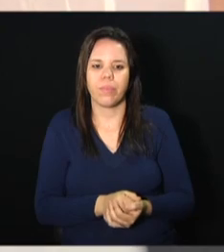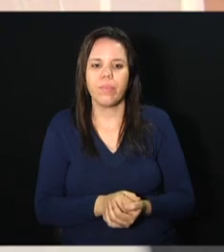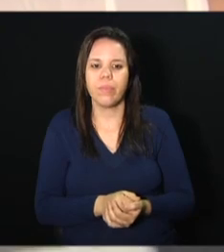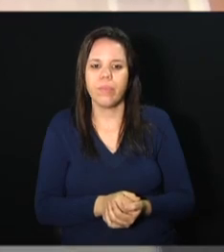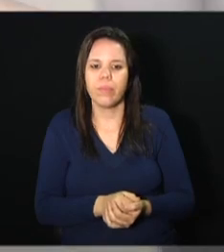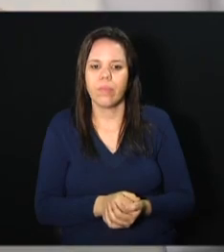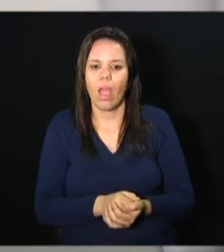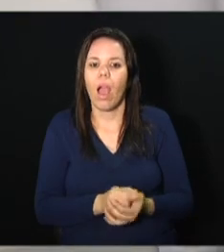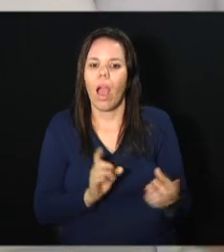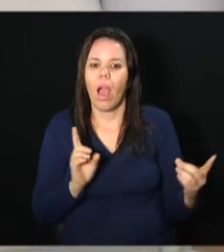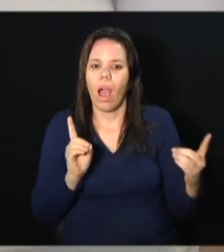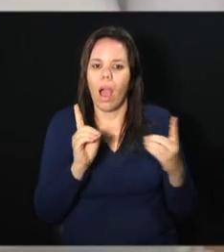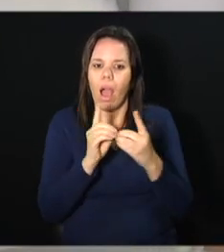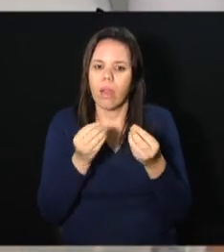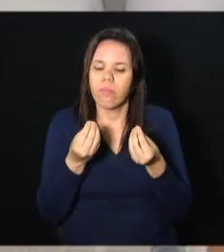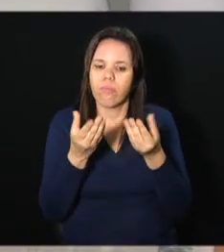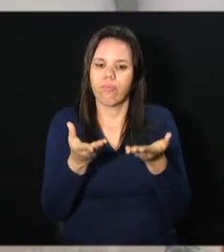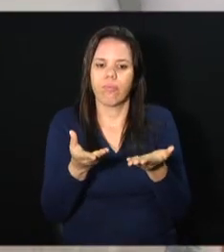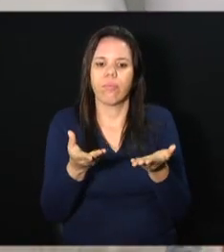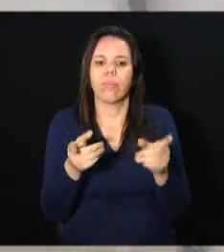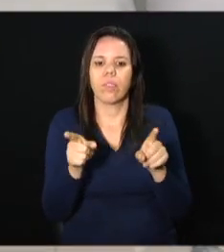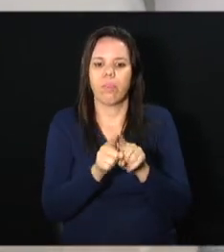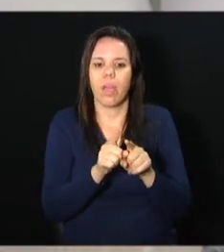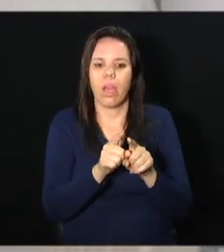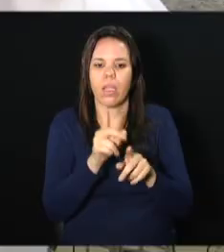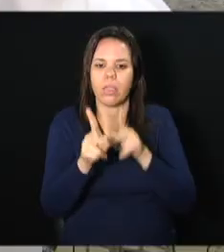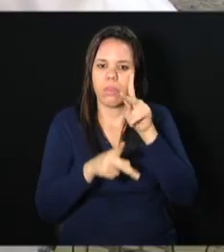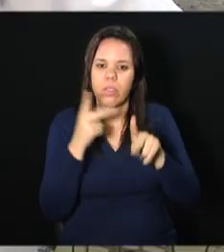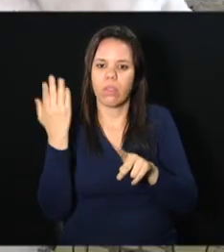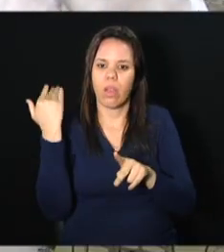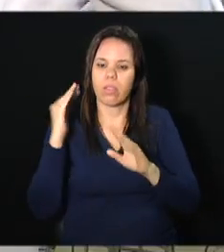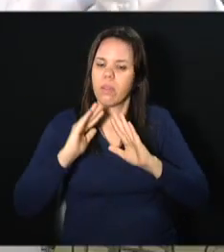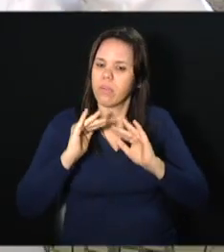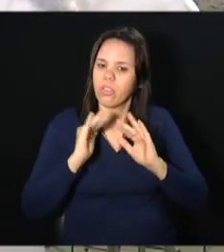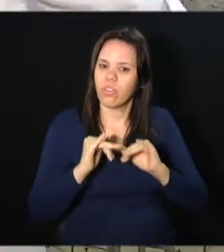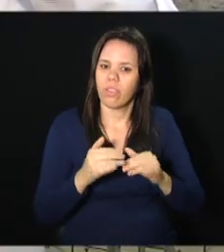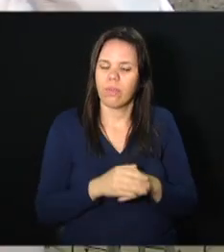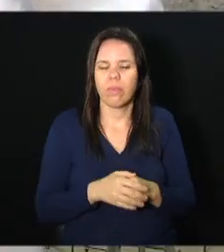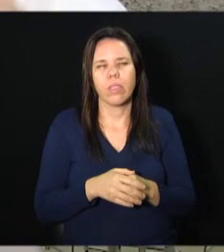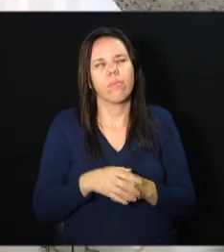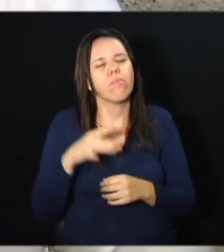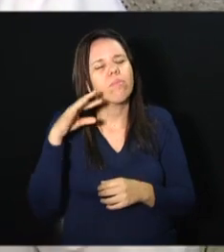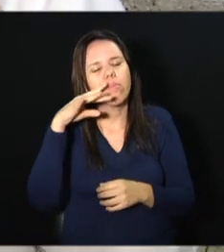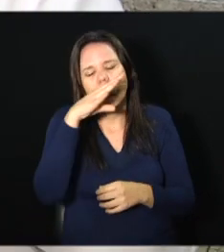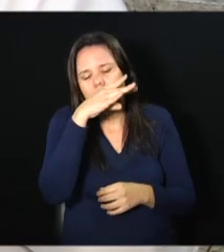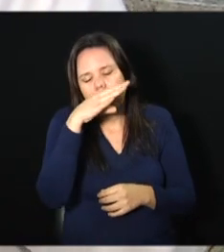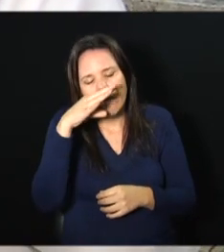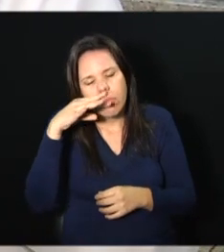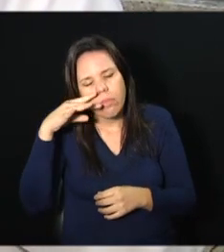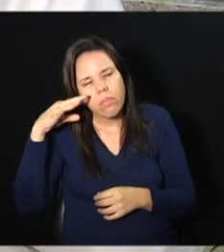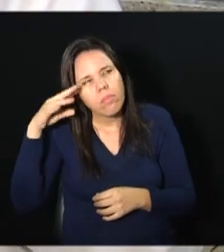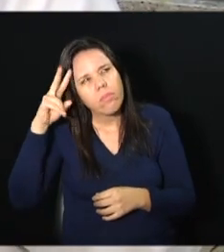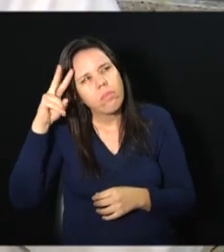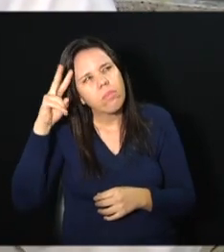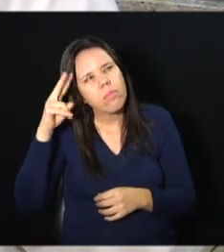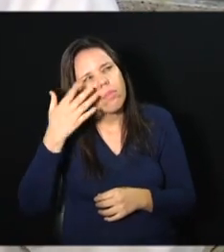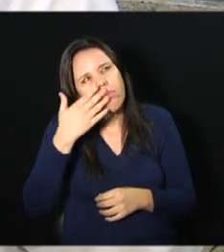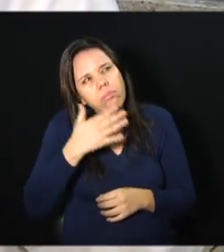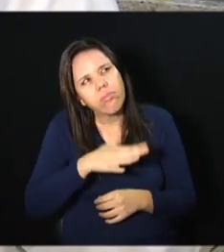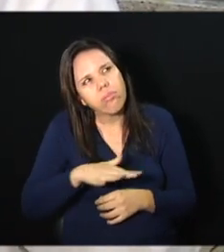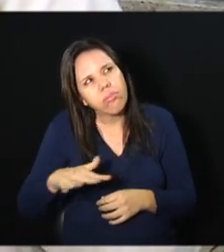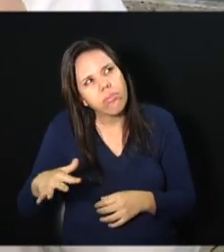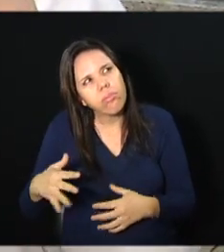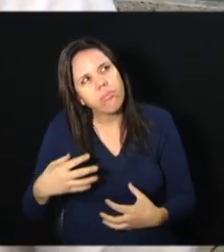isso, atender aquelas pessoas que pediam cosméticos. Aromas da infância, isso mexe com a sua